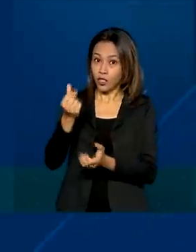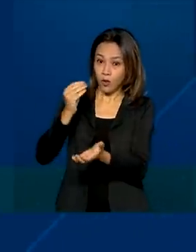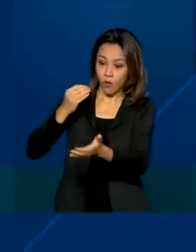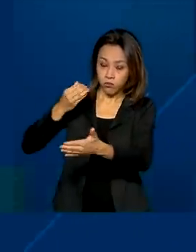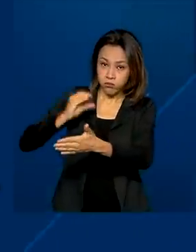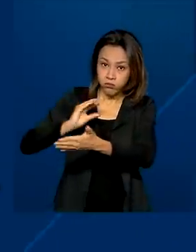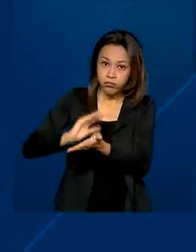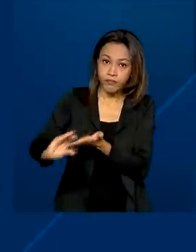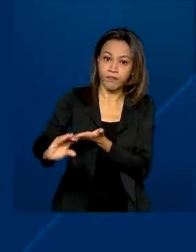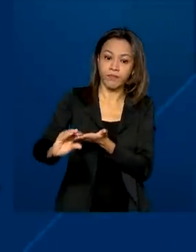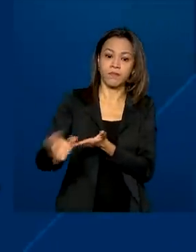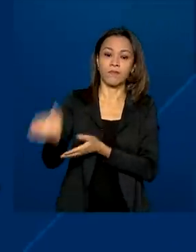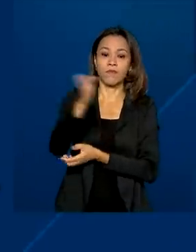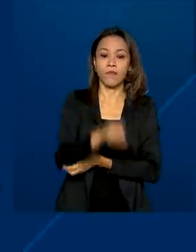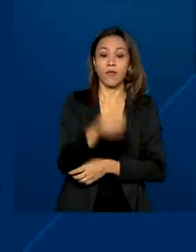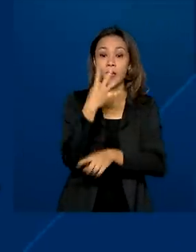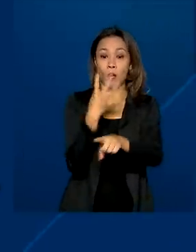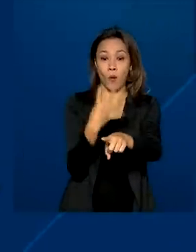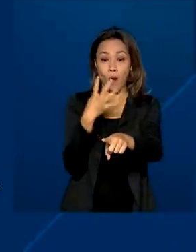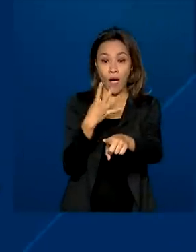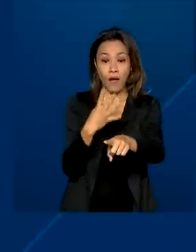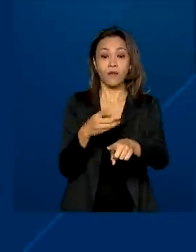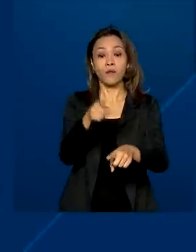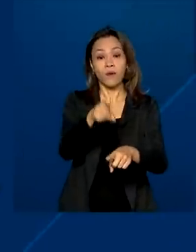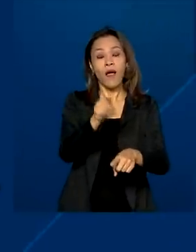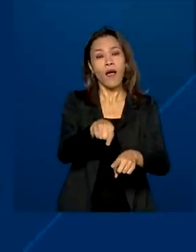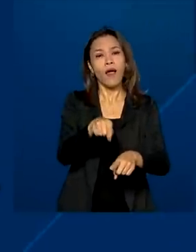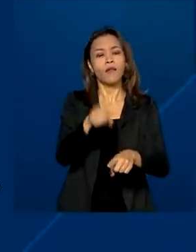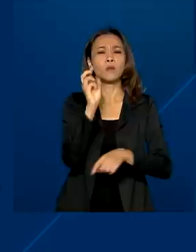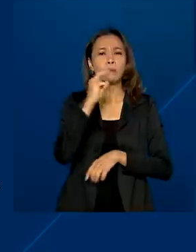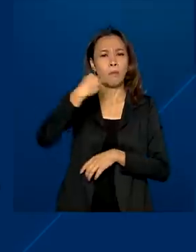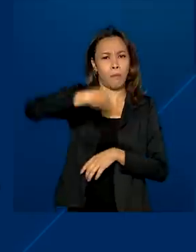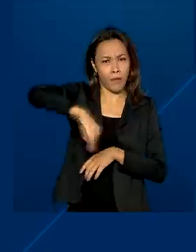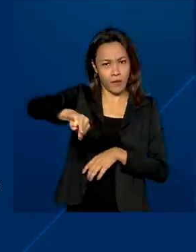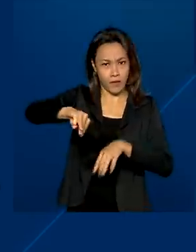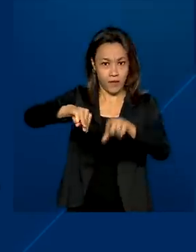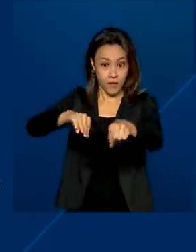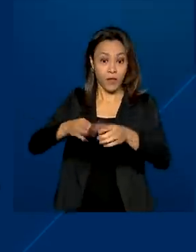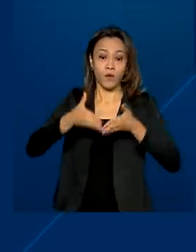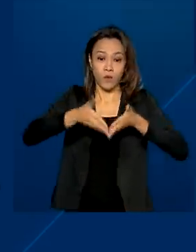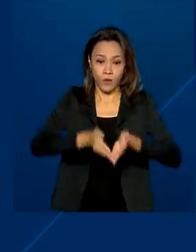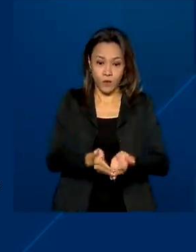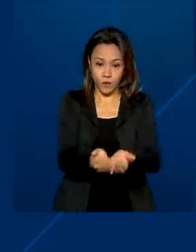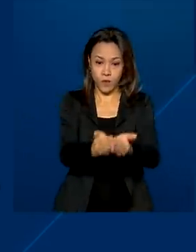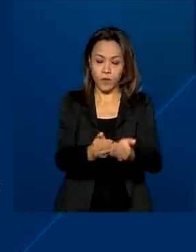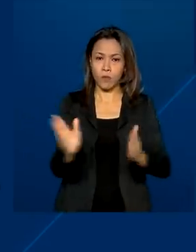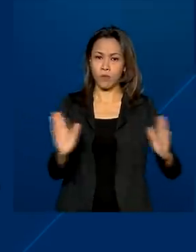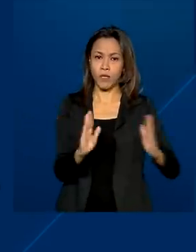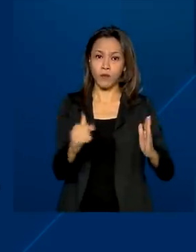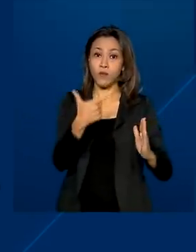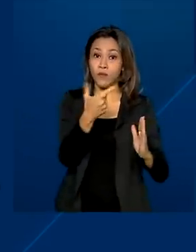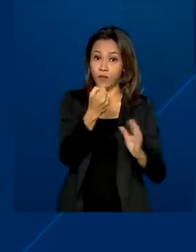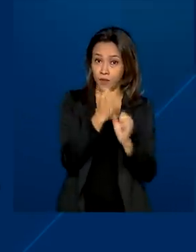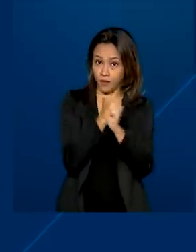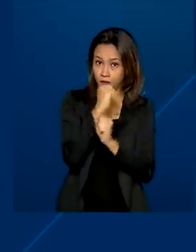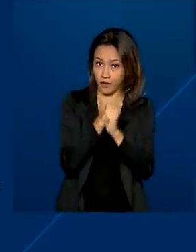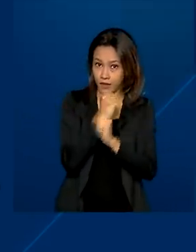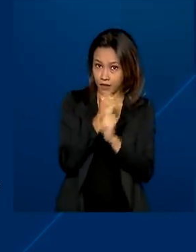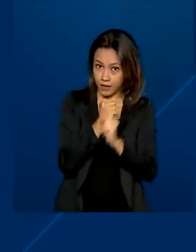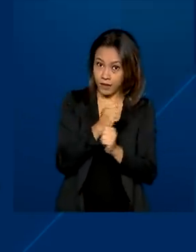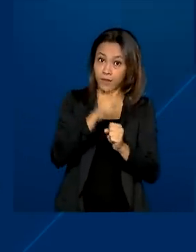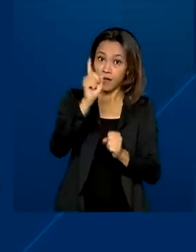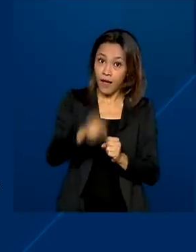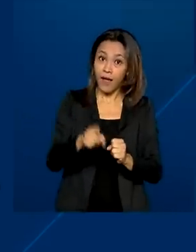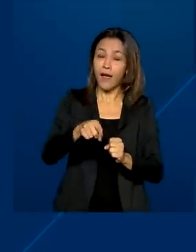concessões, quatro são no porto de Itaqui, no Maranhão. Os terminais concedidos por 20 anos são destinados ao armazenamento de